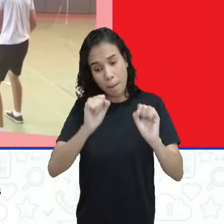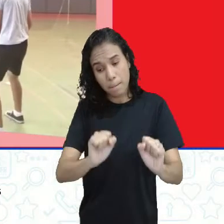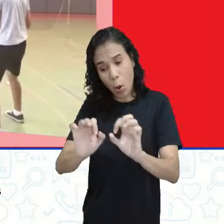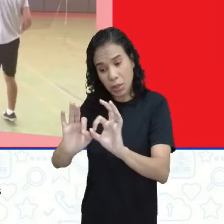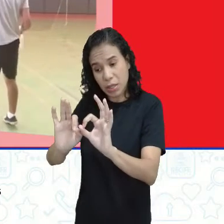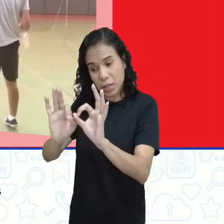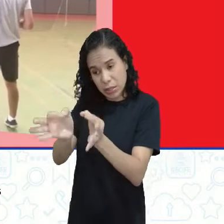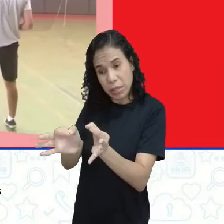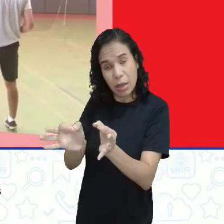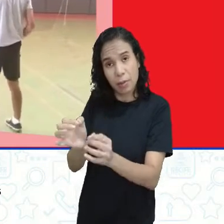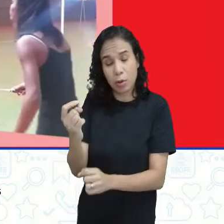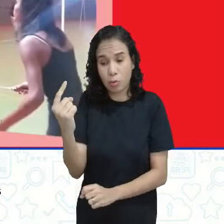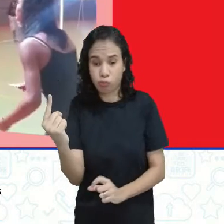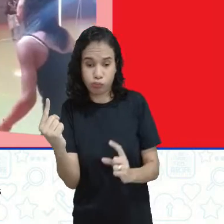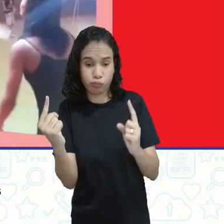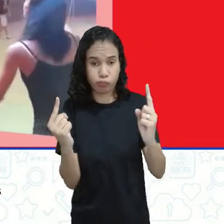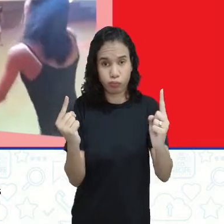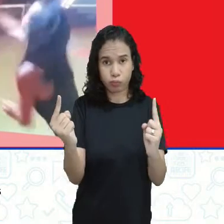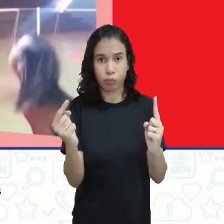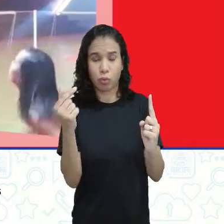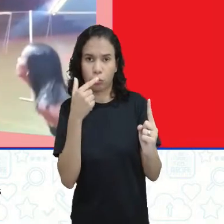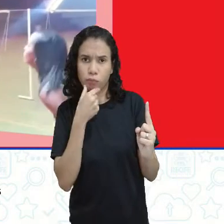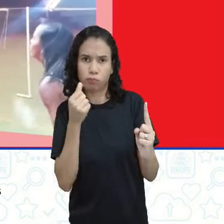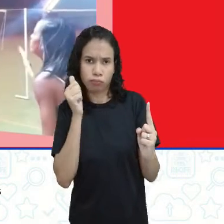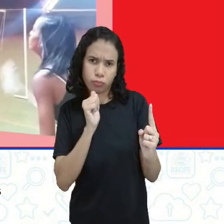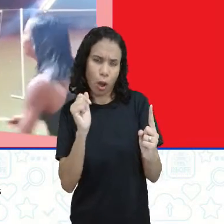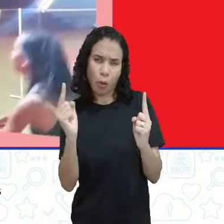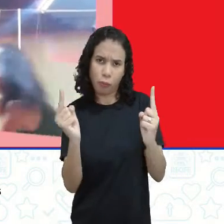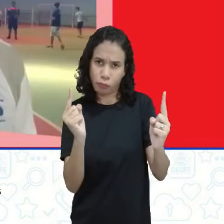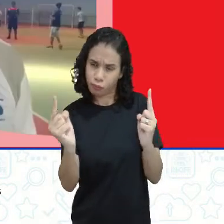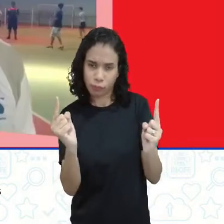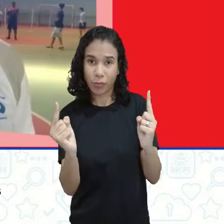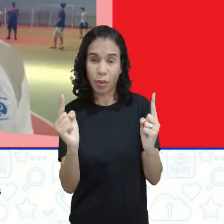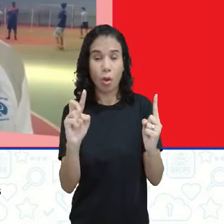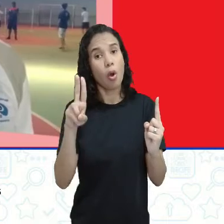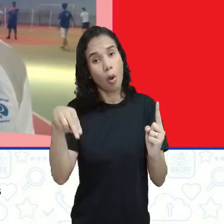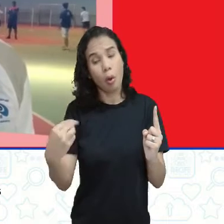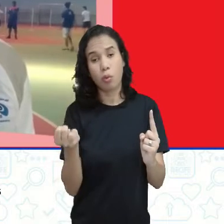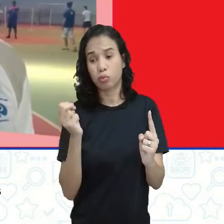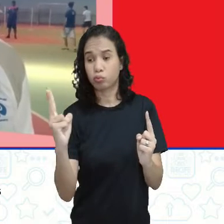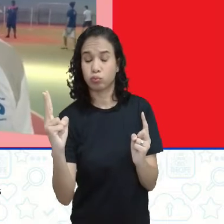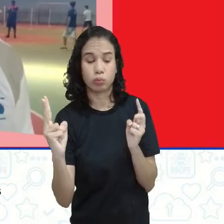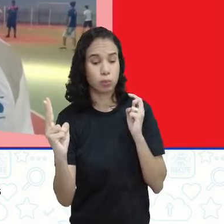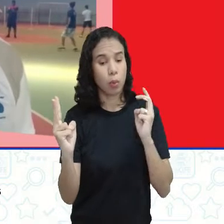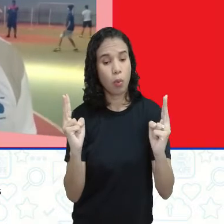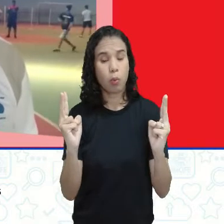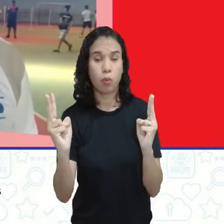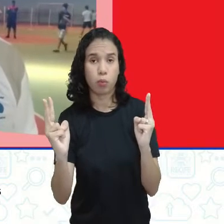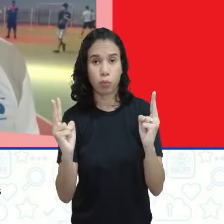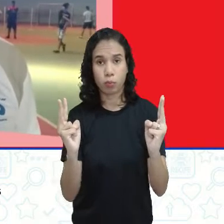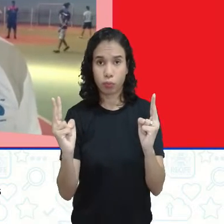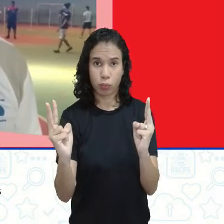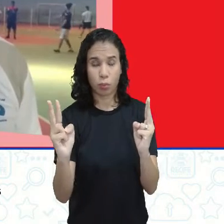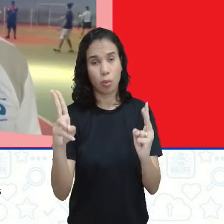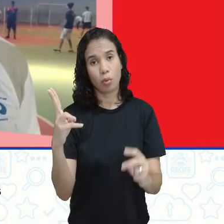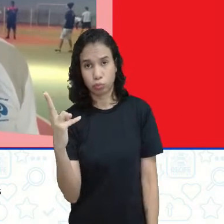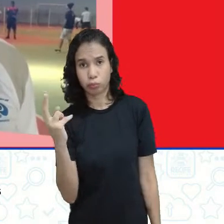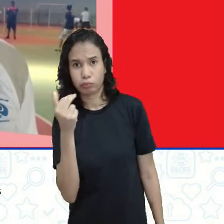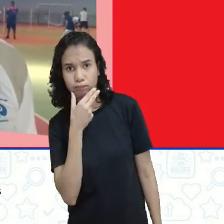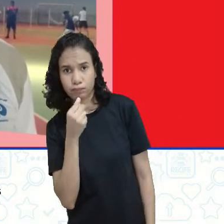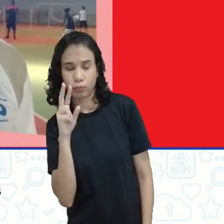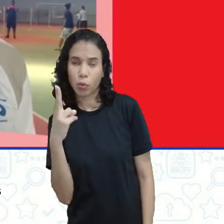Existe simples masculino, simples feminino. Simples é um contra um. Em duplas, existe a dupla masculina,